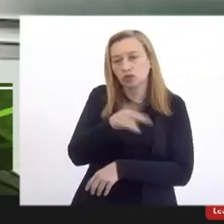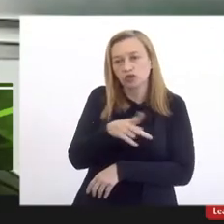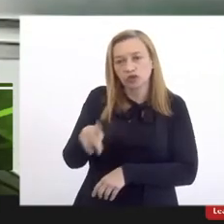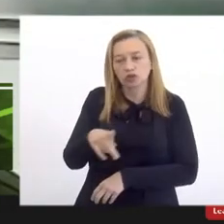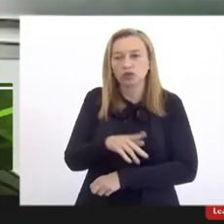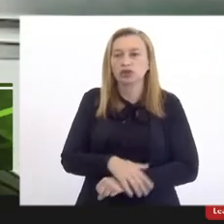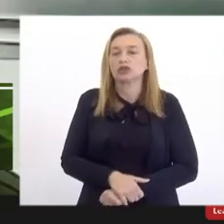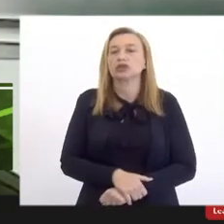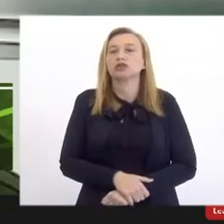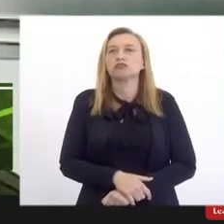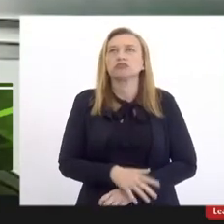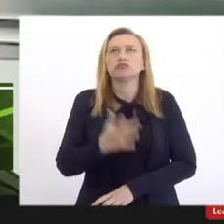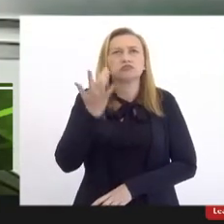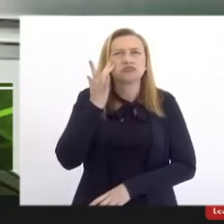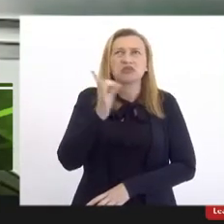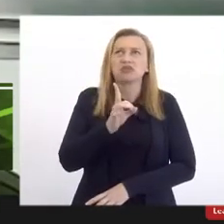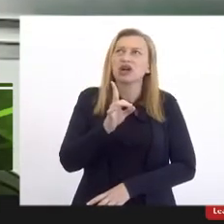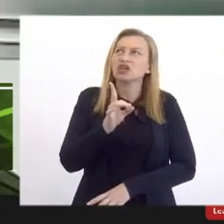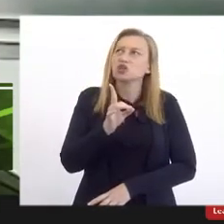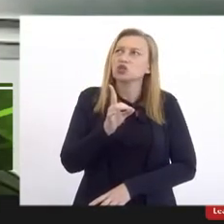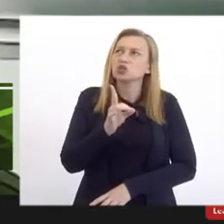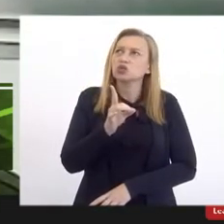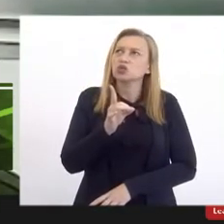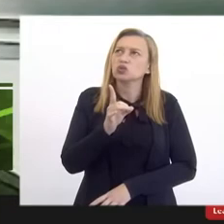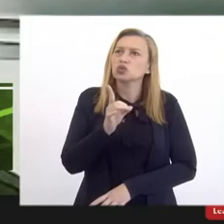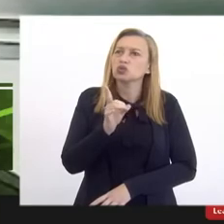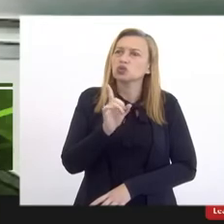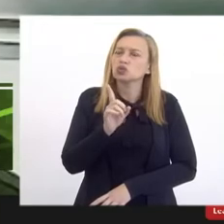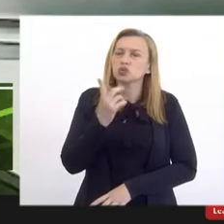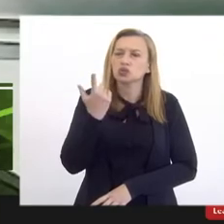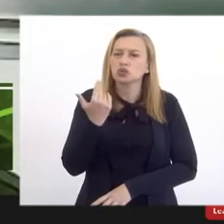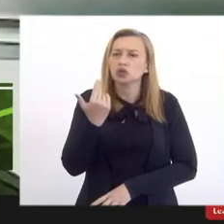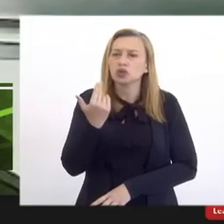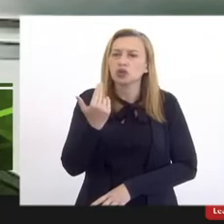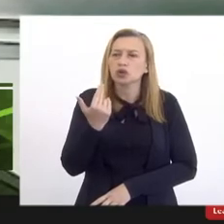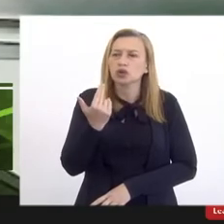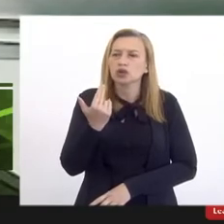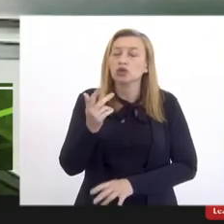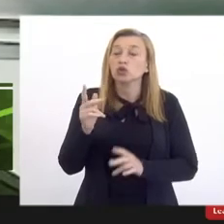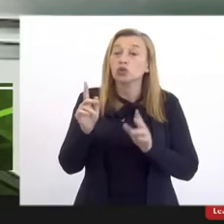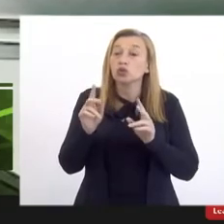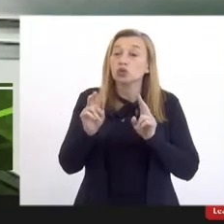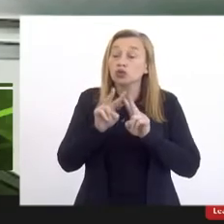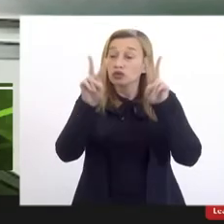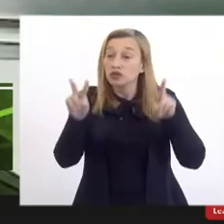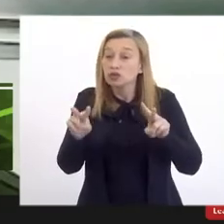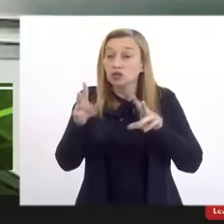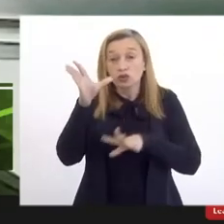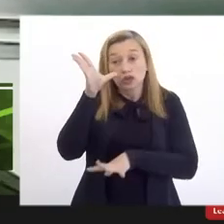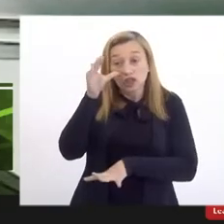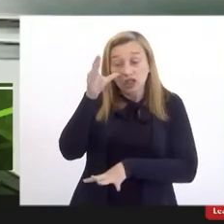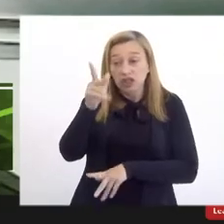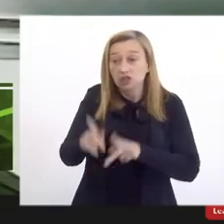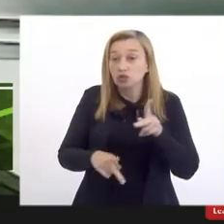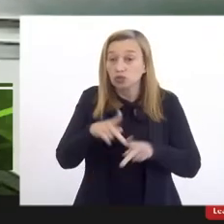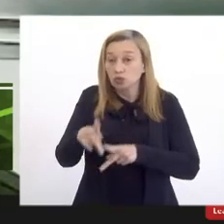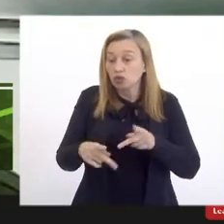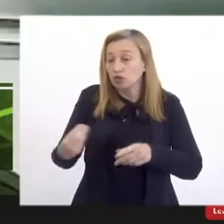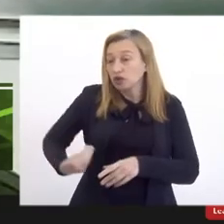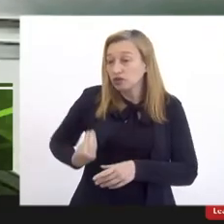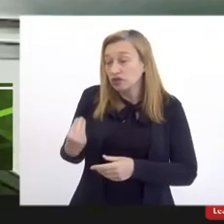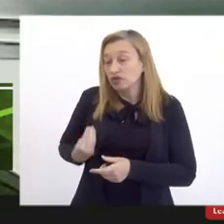Não acho razoável do ponto de vista do interesse da população da Zona Oeste.